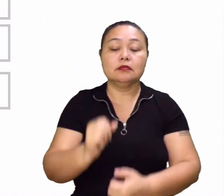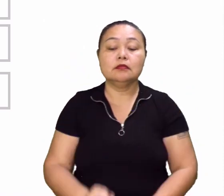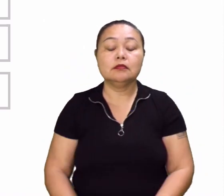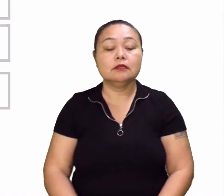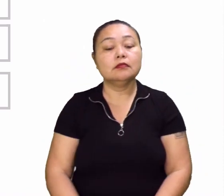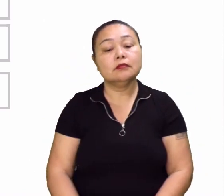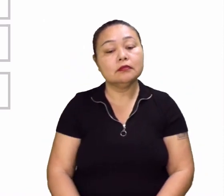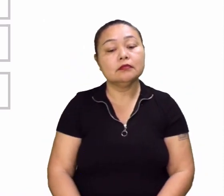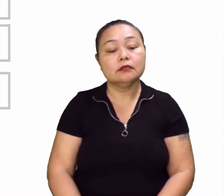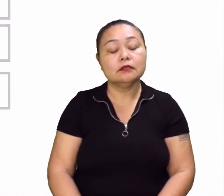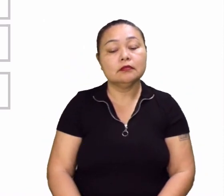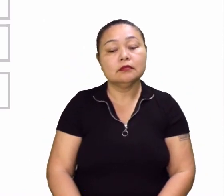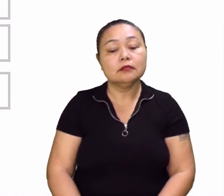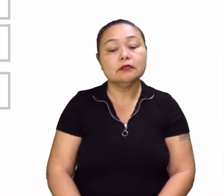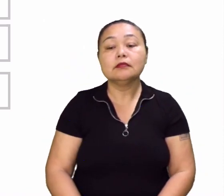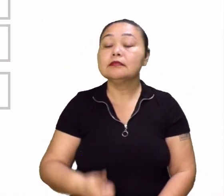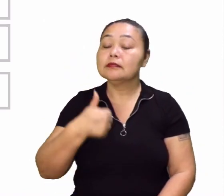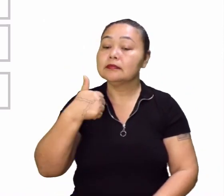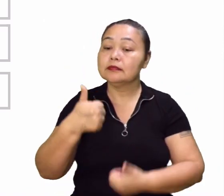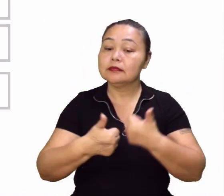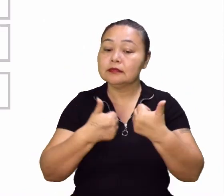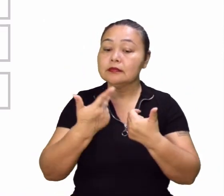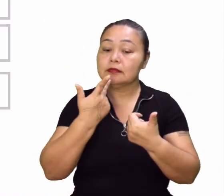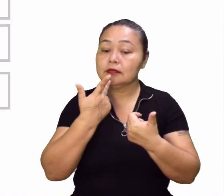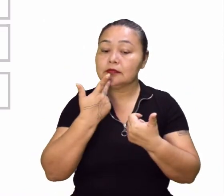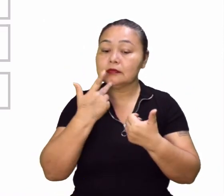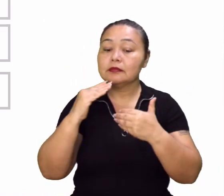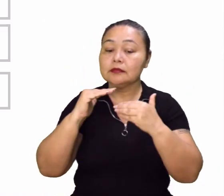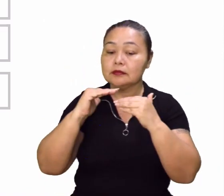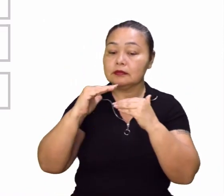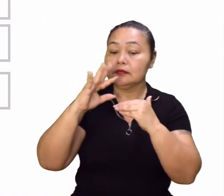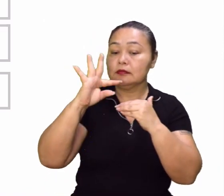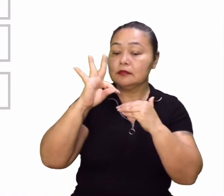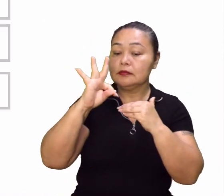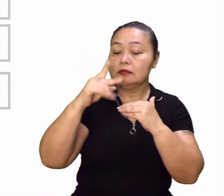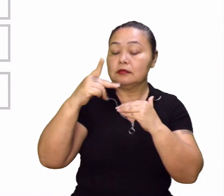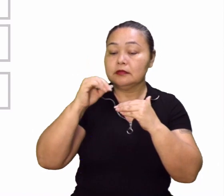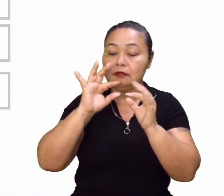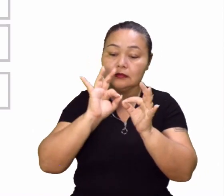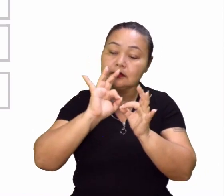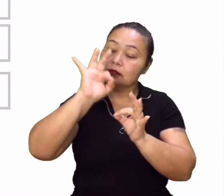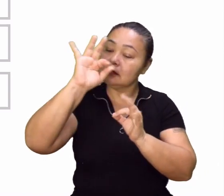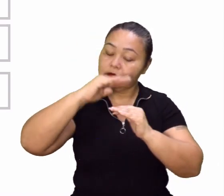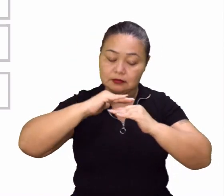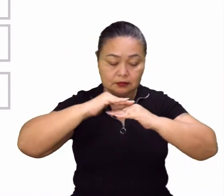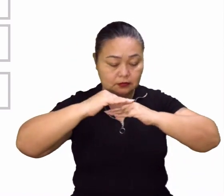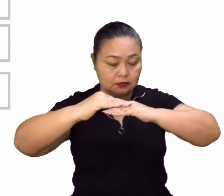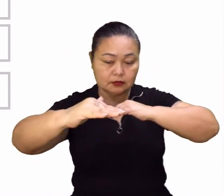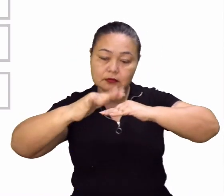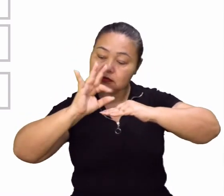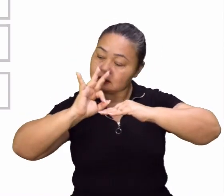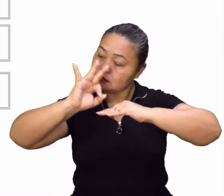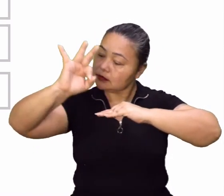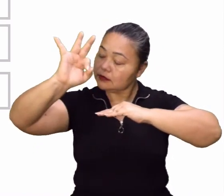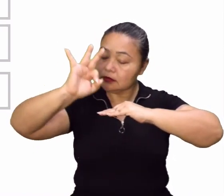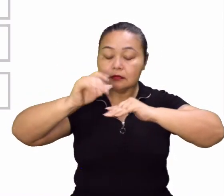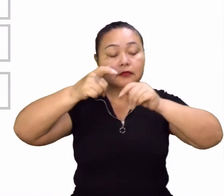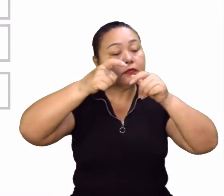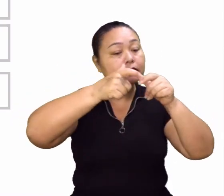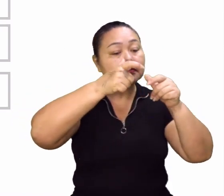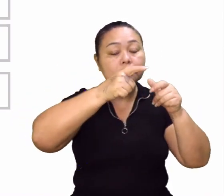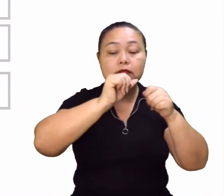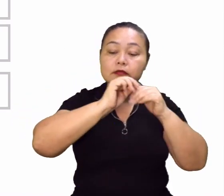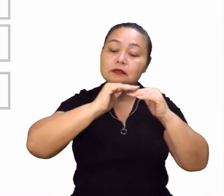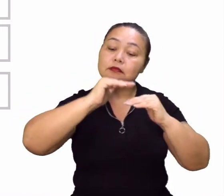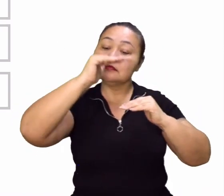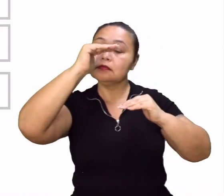Com certeza. Beleza. Falamos sobre o topográfico, a questão da altimetria do terreno, né? Isso. Para saber onde são os lugares